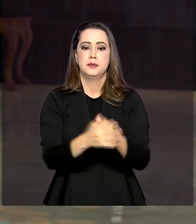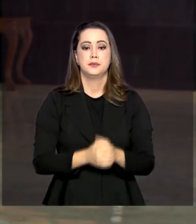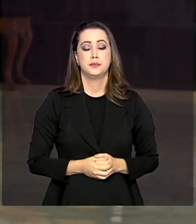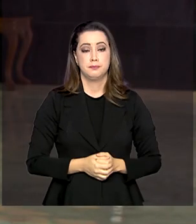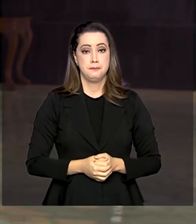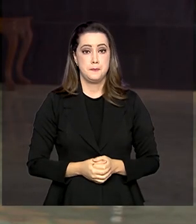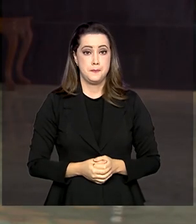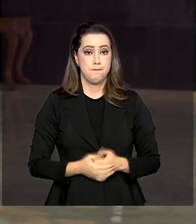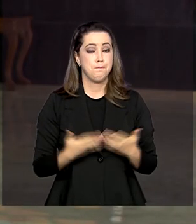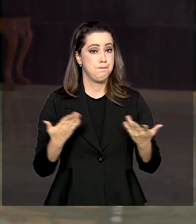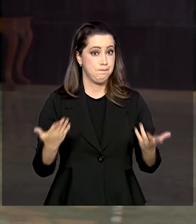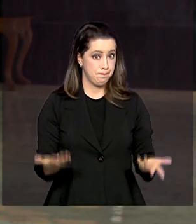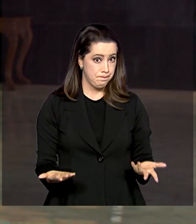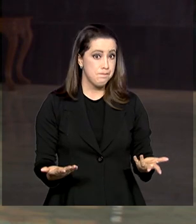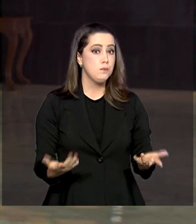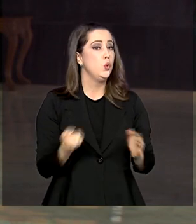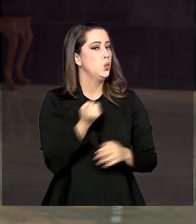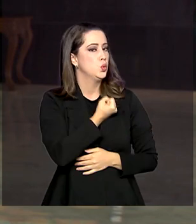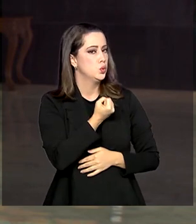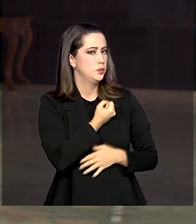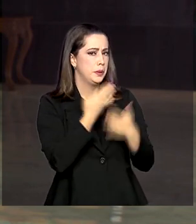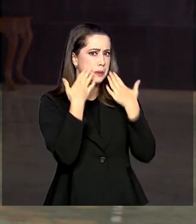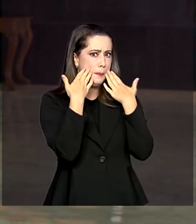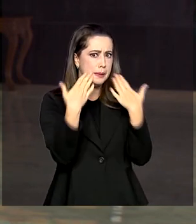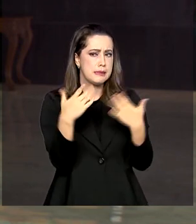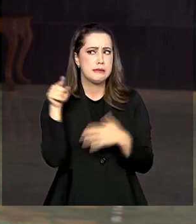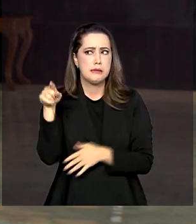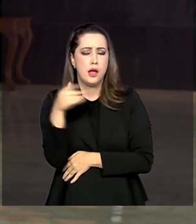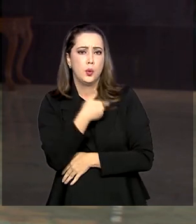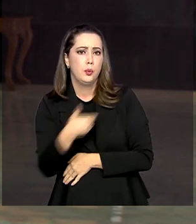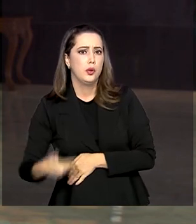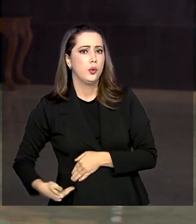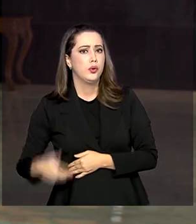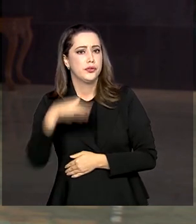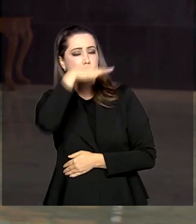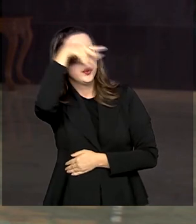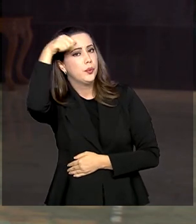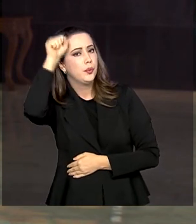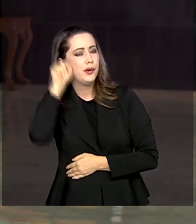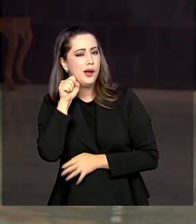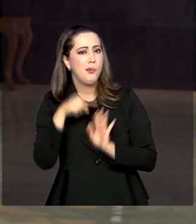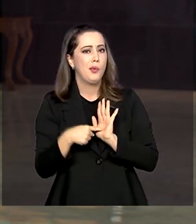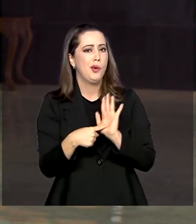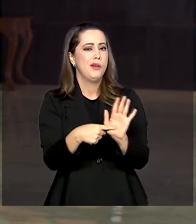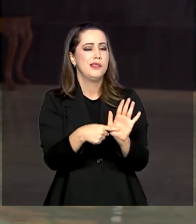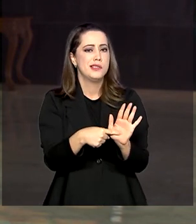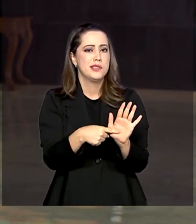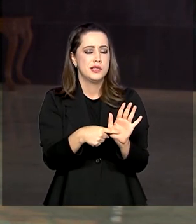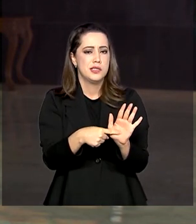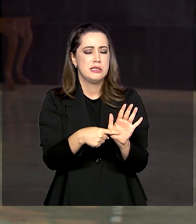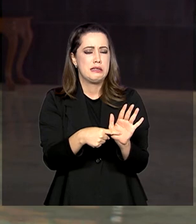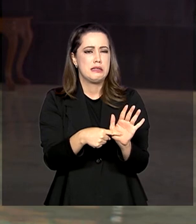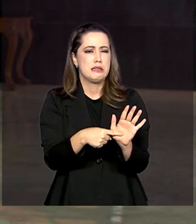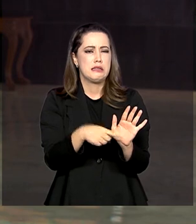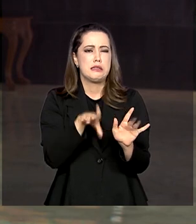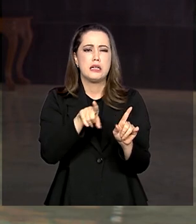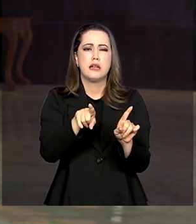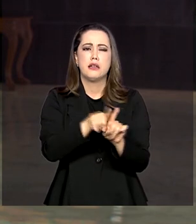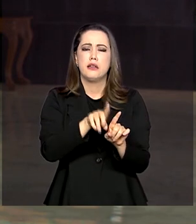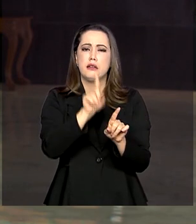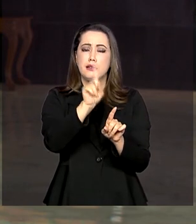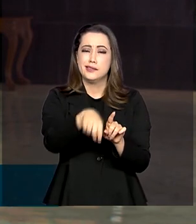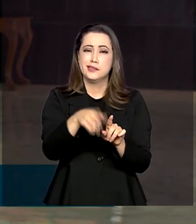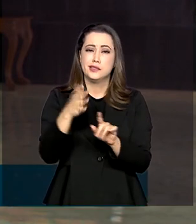Segundo dados apresentados pelo Governo do Mato Grosso do Sul, satélites do Instituto Nacional de Pesquisas